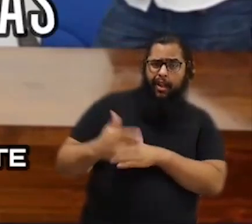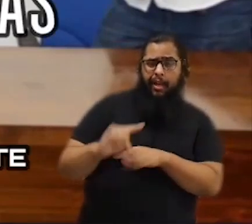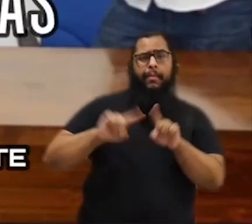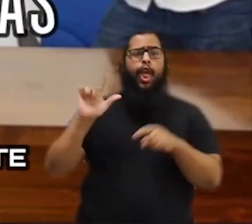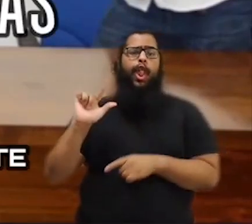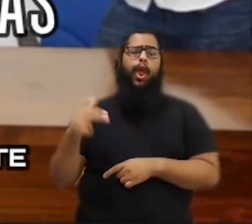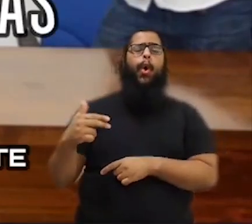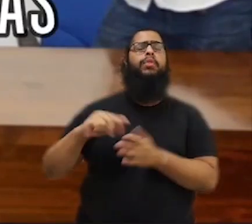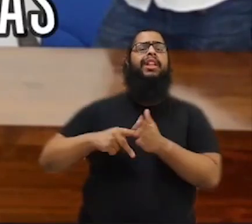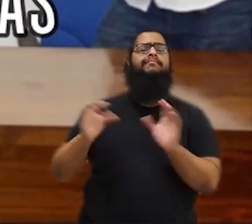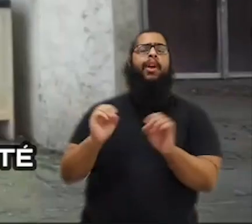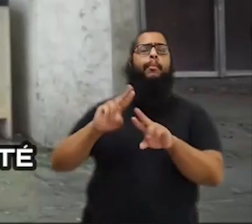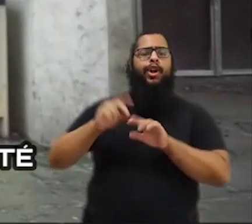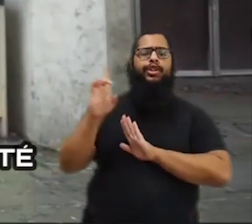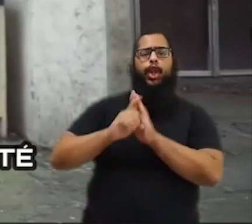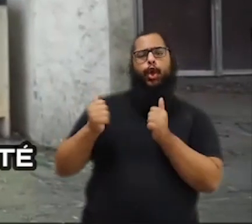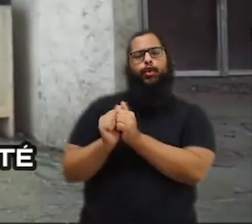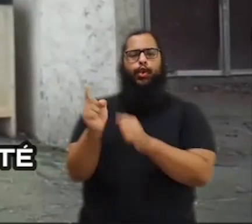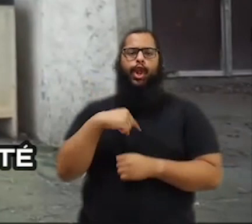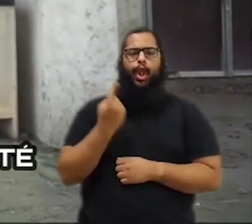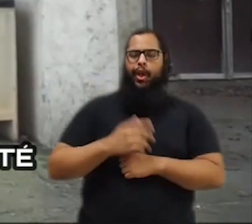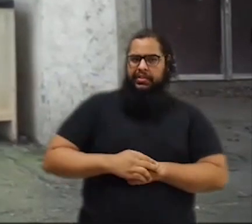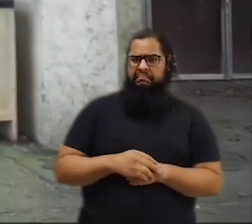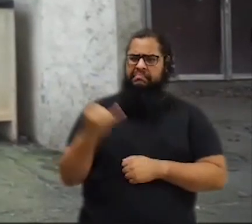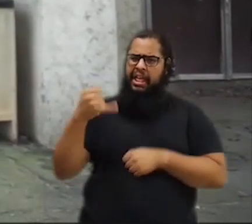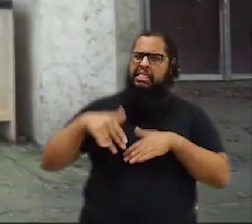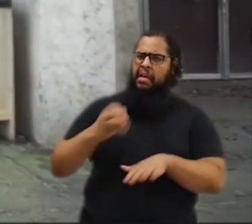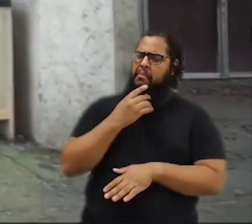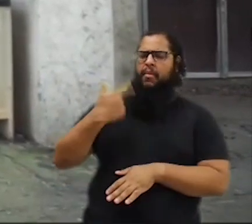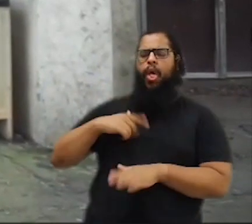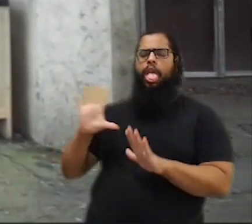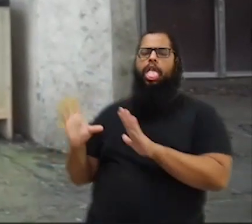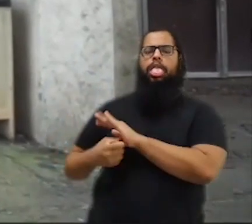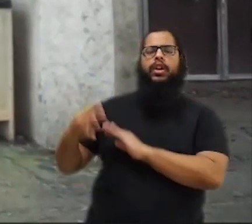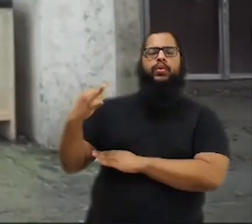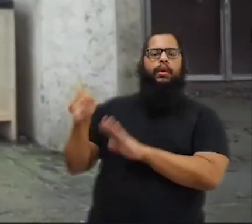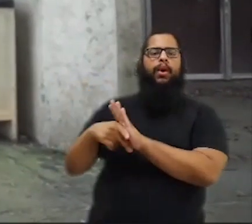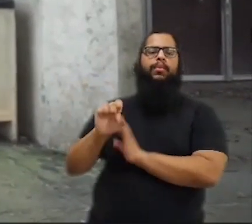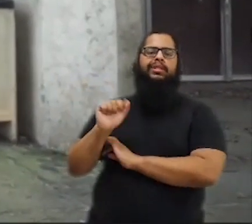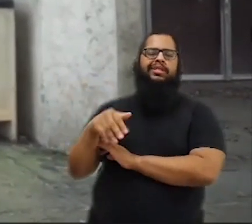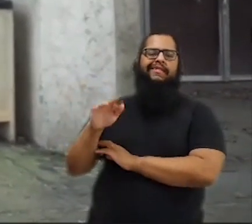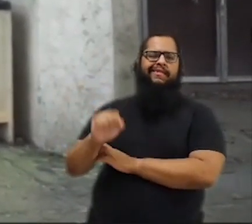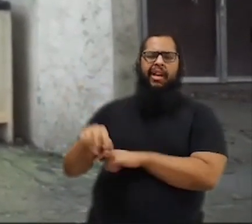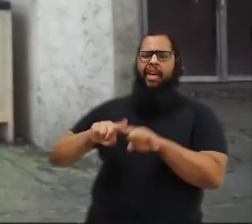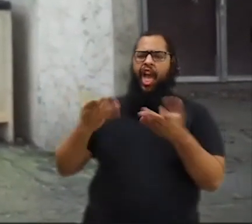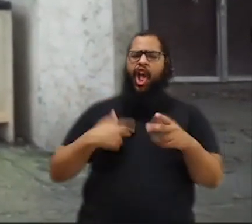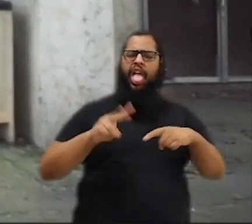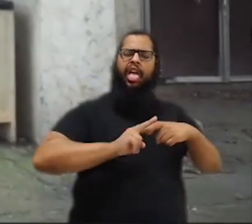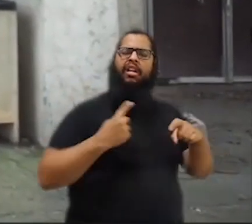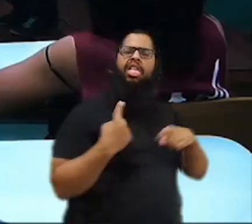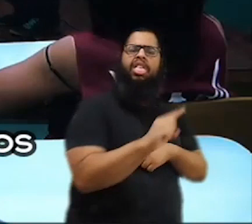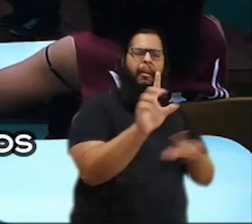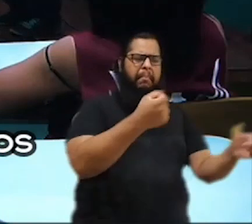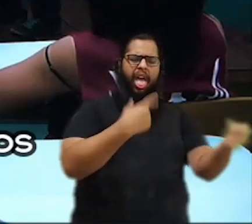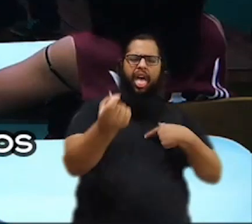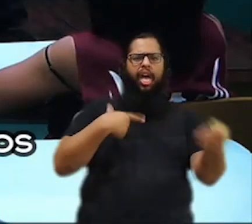estava com a gente. Quando o Integra era bom, eu roubei até o sino da Sanfran. Hoje em eu não posso nem mais passar na frente do Vete sem ser xingado.